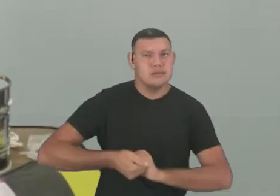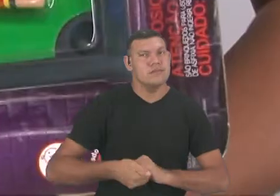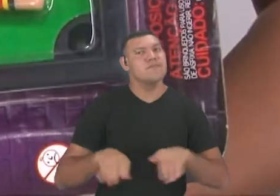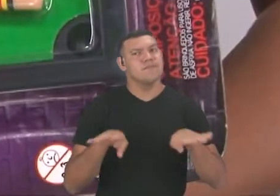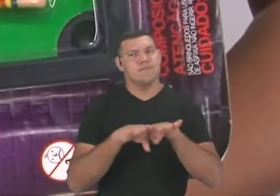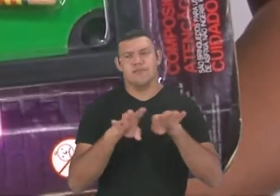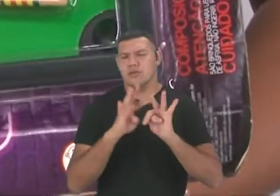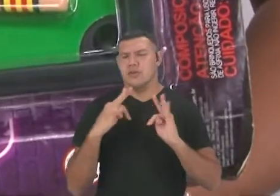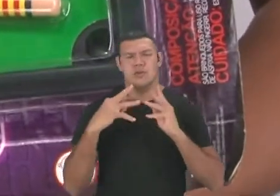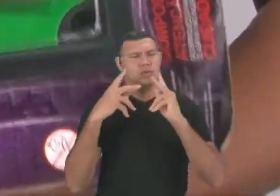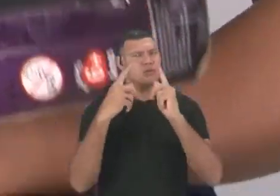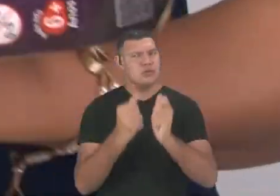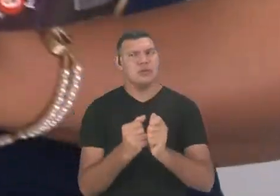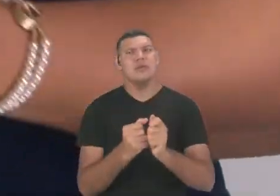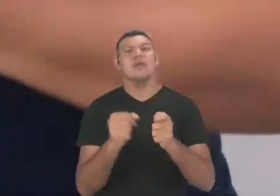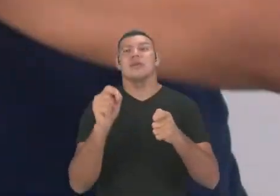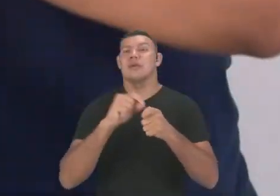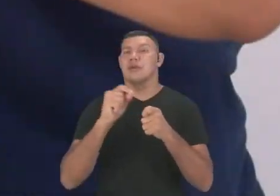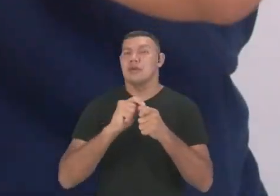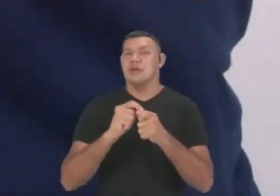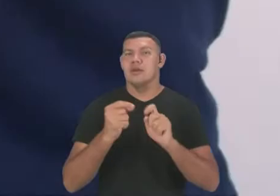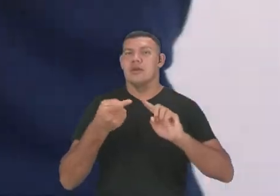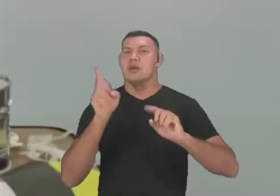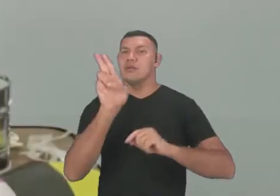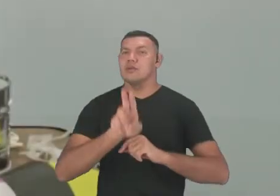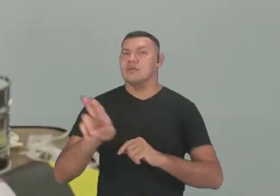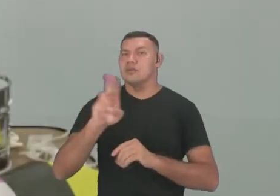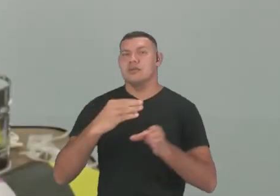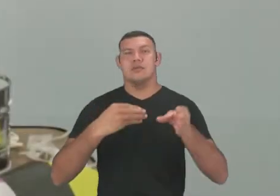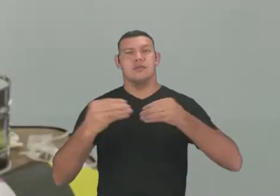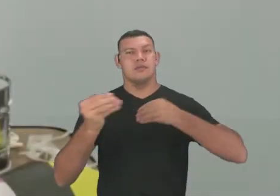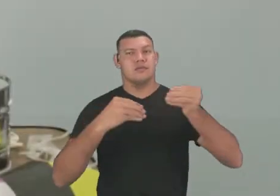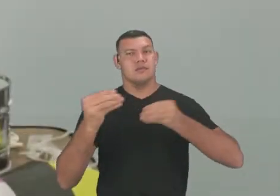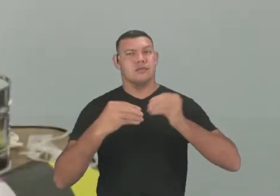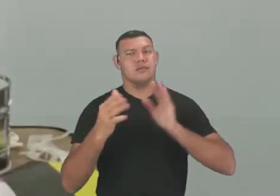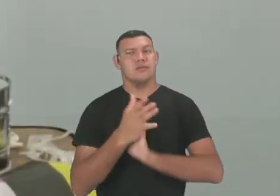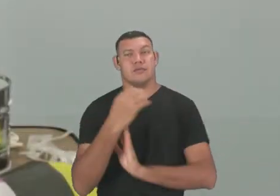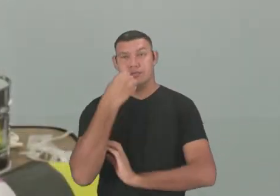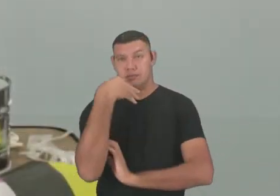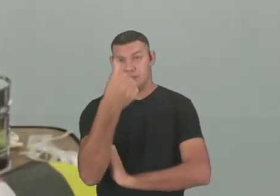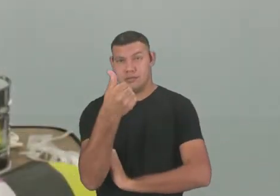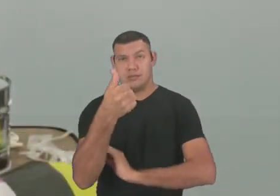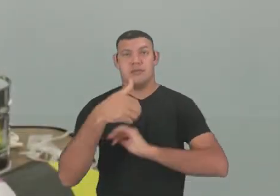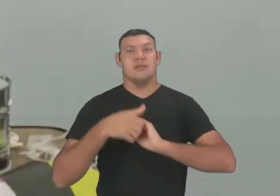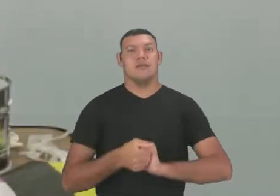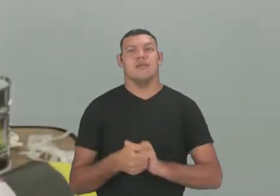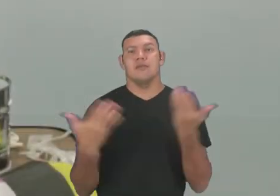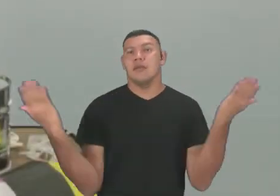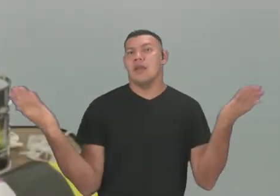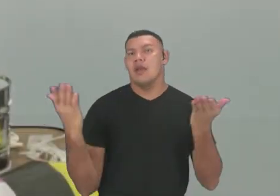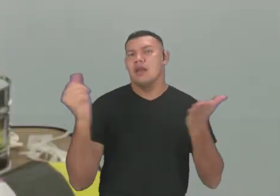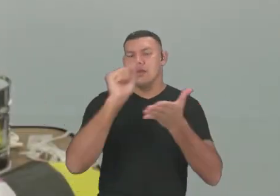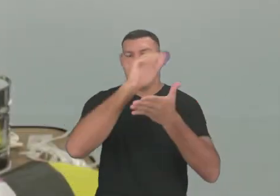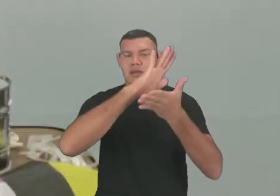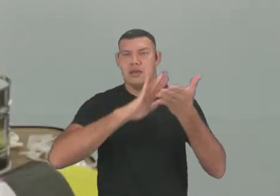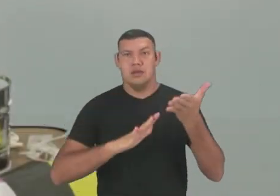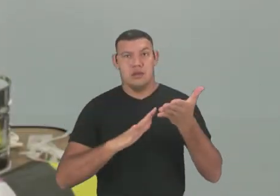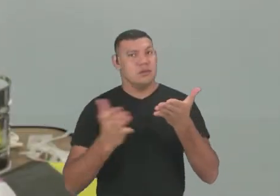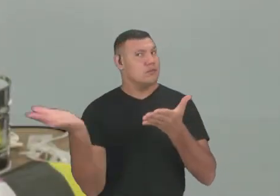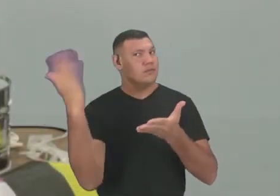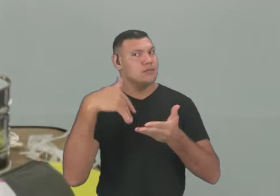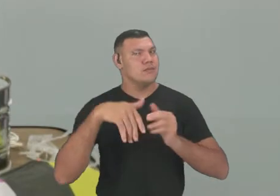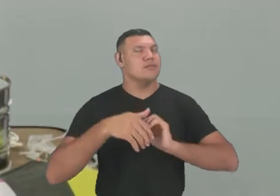todinha, dessa sinuca, é feita com plástico. Muito bem. Vamos para as atividades, então?